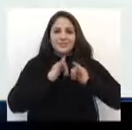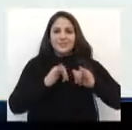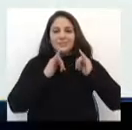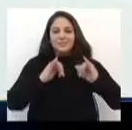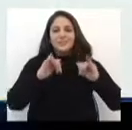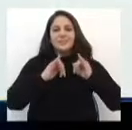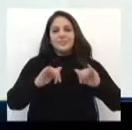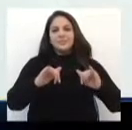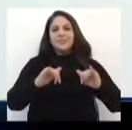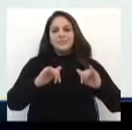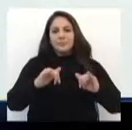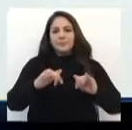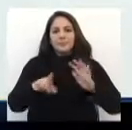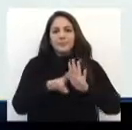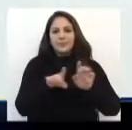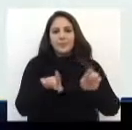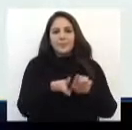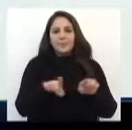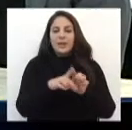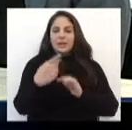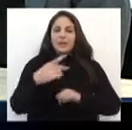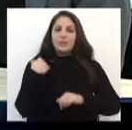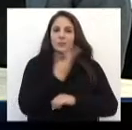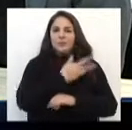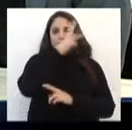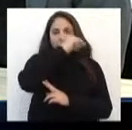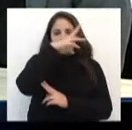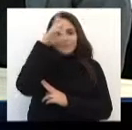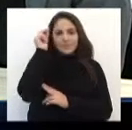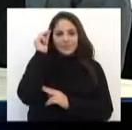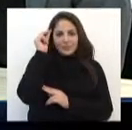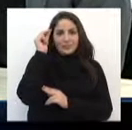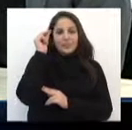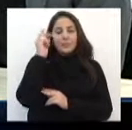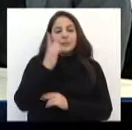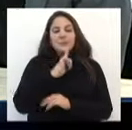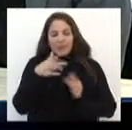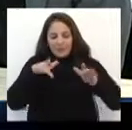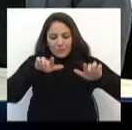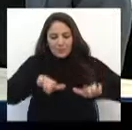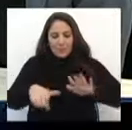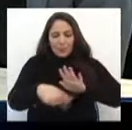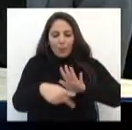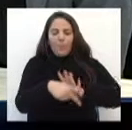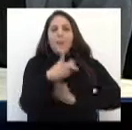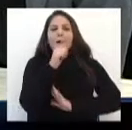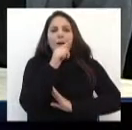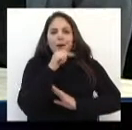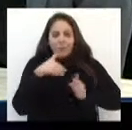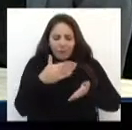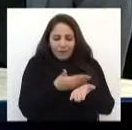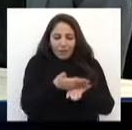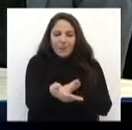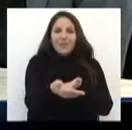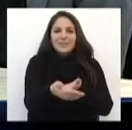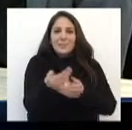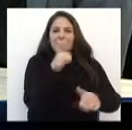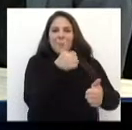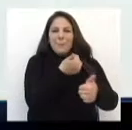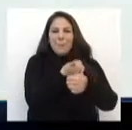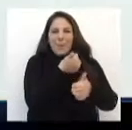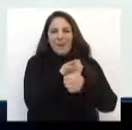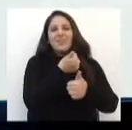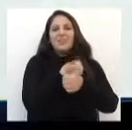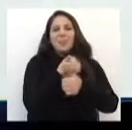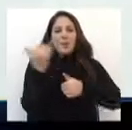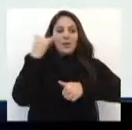recursos hídricos. Aqui no nosso município a gente tem, é o berço das águas, a gente tem a região ali próximo ao aeroporto,